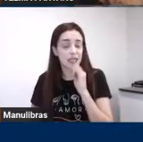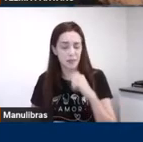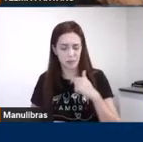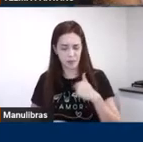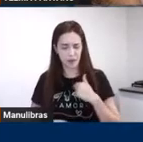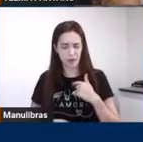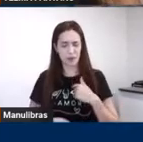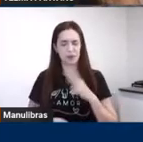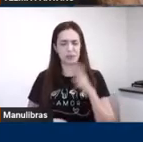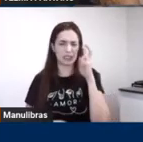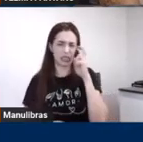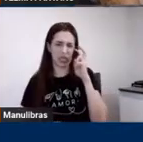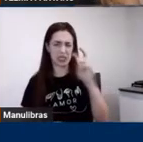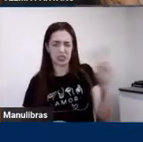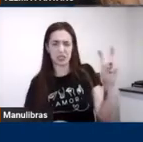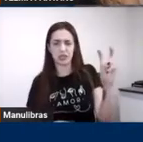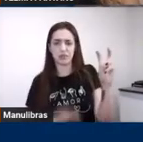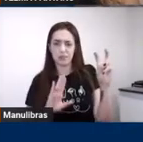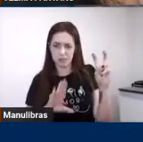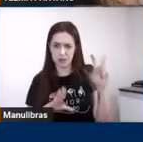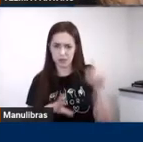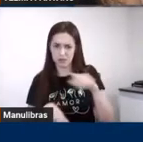aquilo que não sabe que tem.